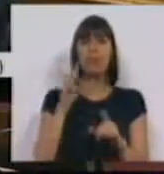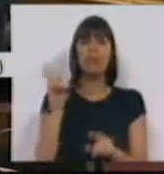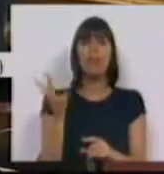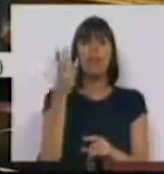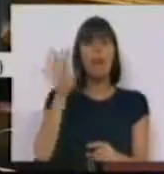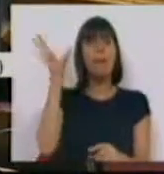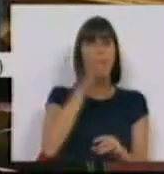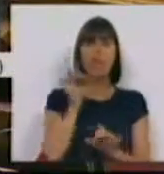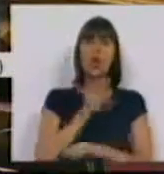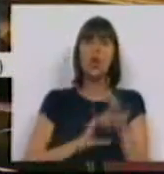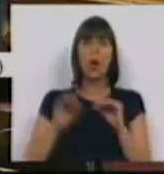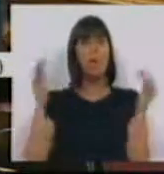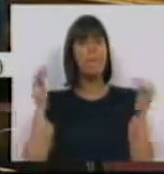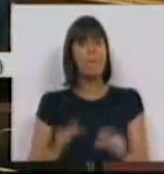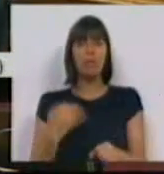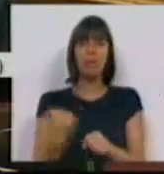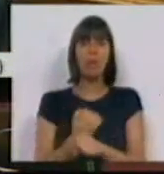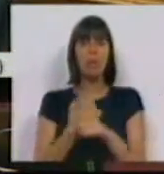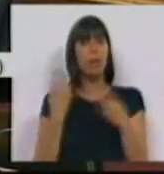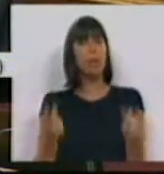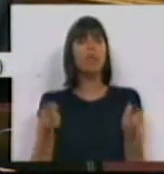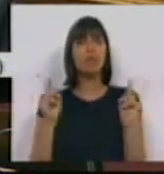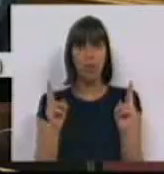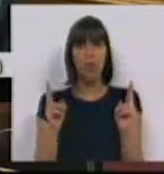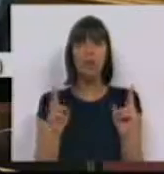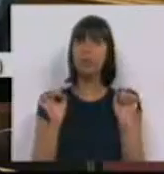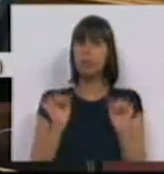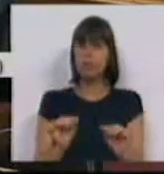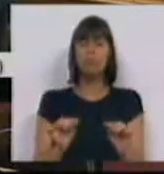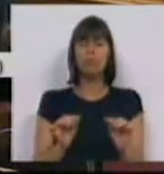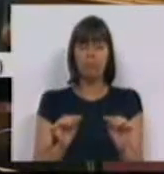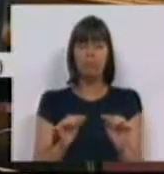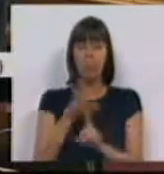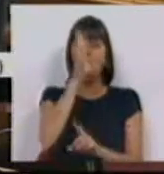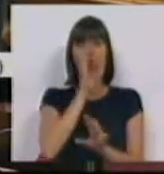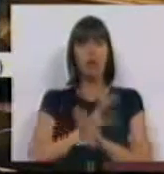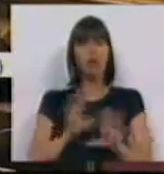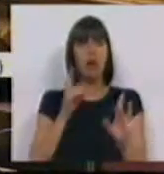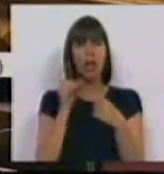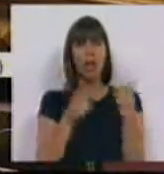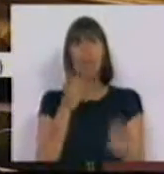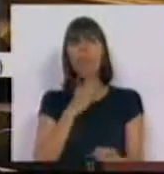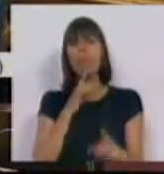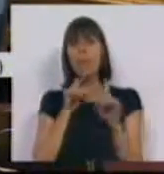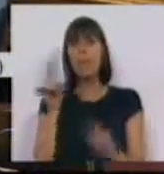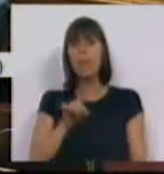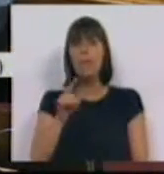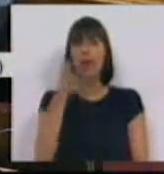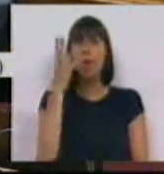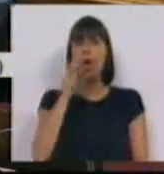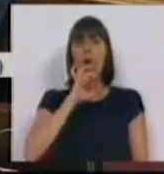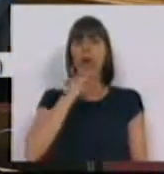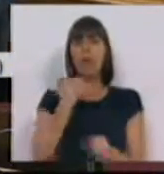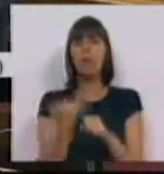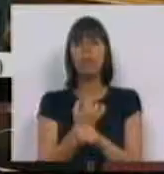três países europeus com menos empregos disponíveis. E isto depois do Governo já ter revisto pelo menos quatro vezes o Código